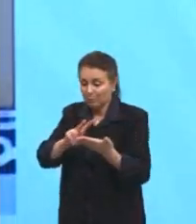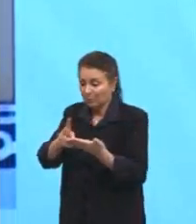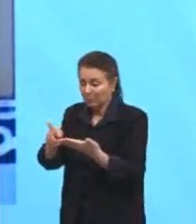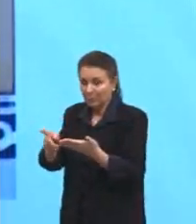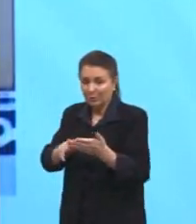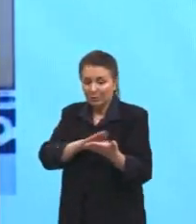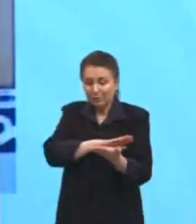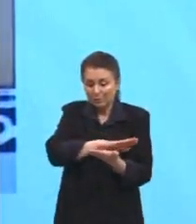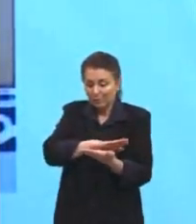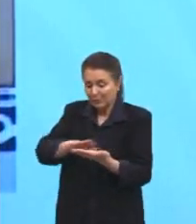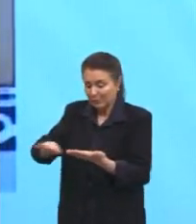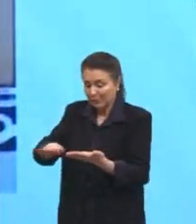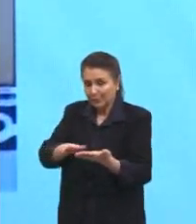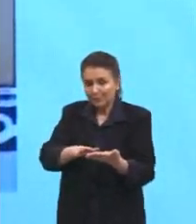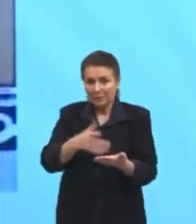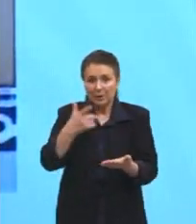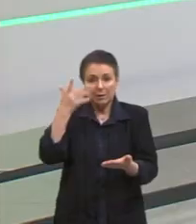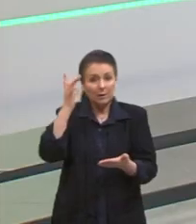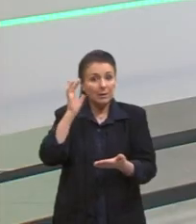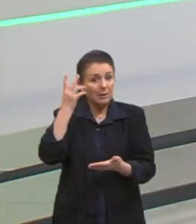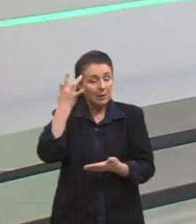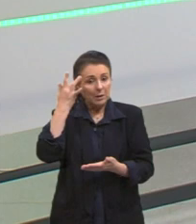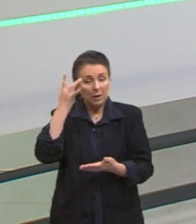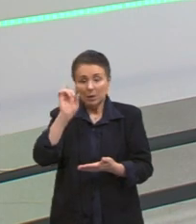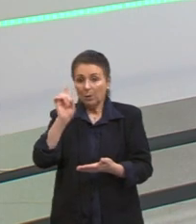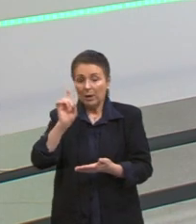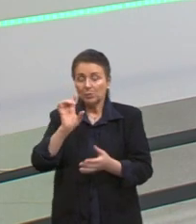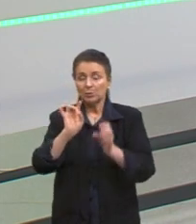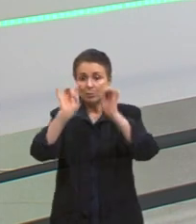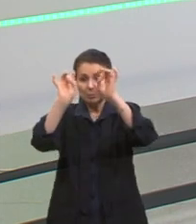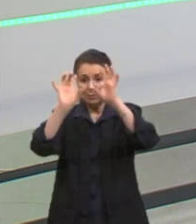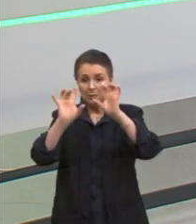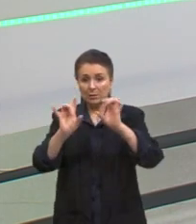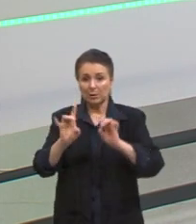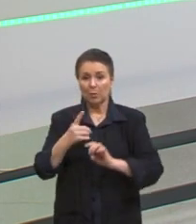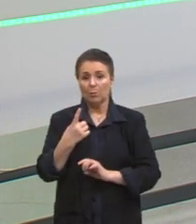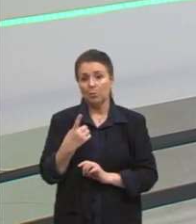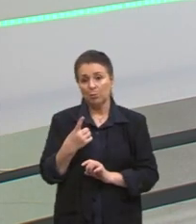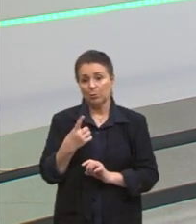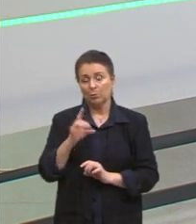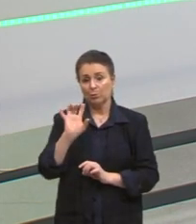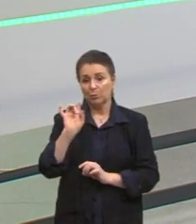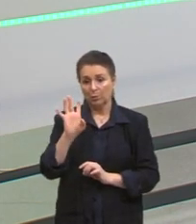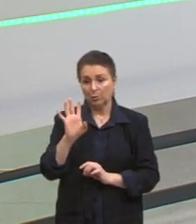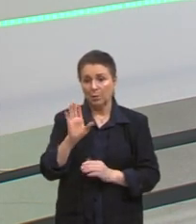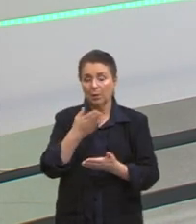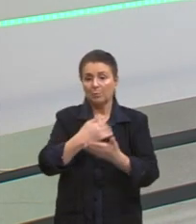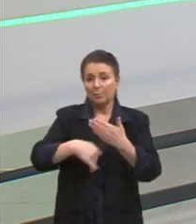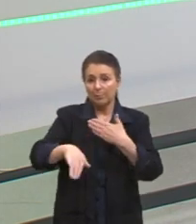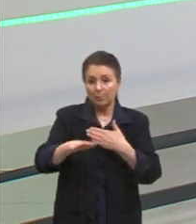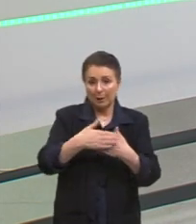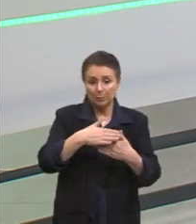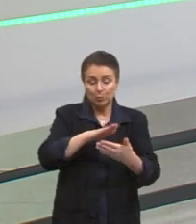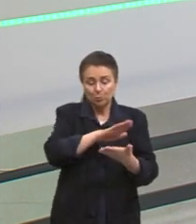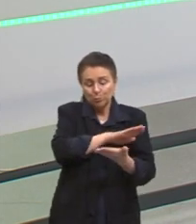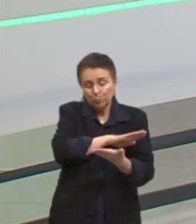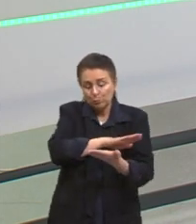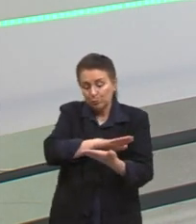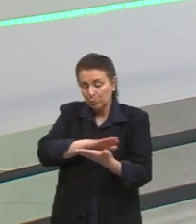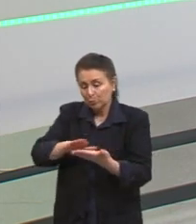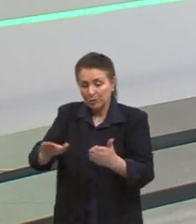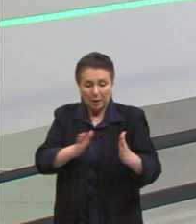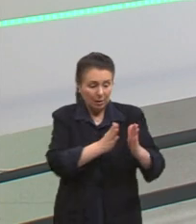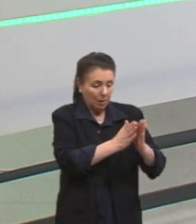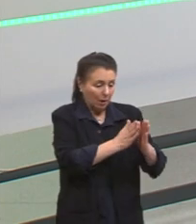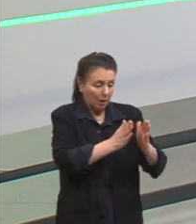Ele não vai ser só especializado num determinado ponto, ele vai ser especializado na linha de produção inteira. Às vezes, ah, aconteceu alguma